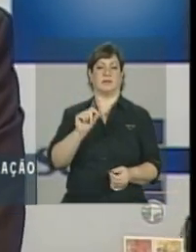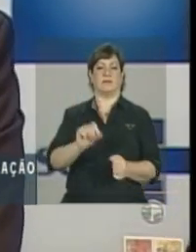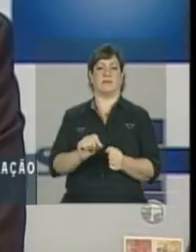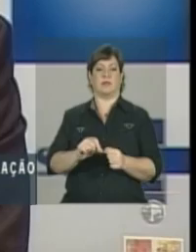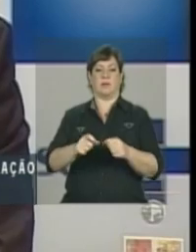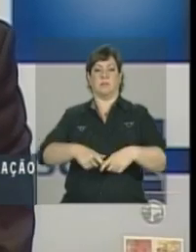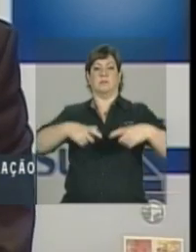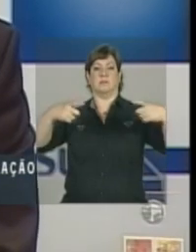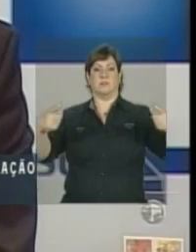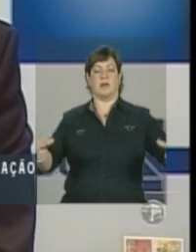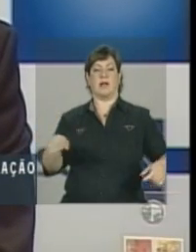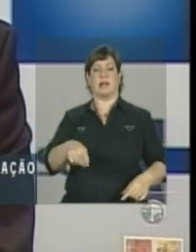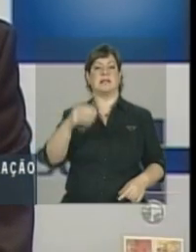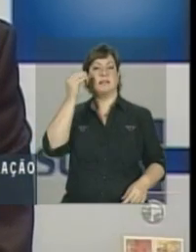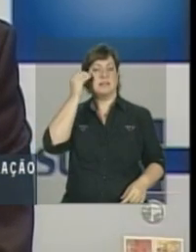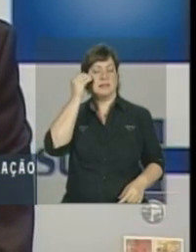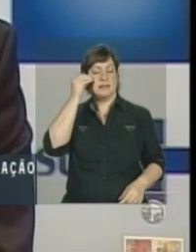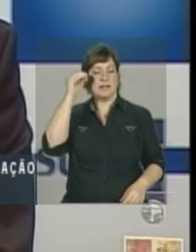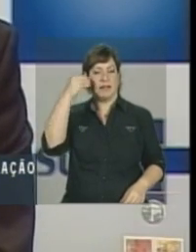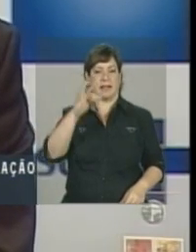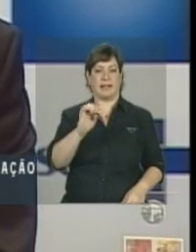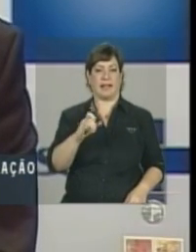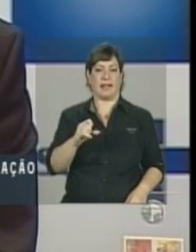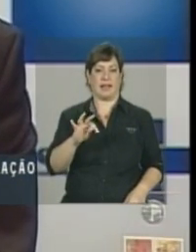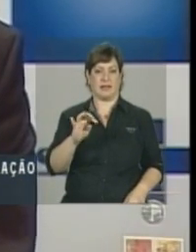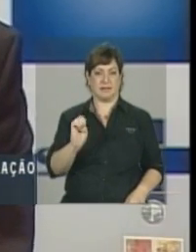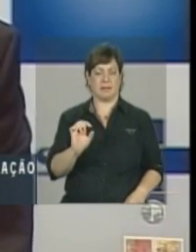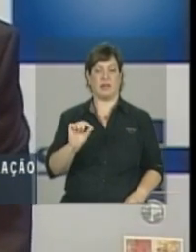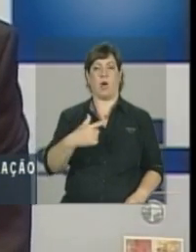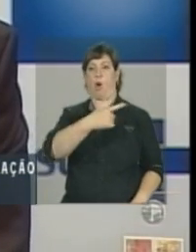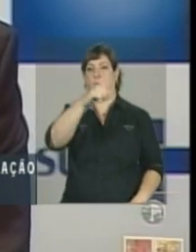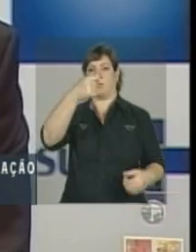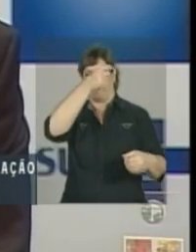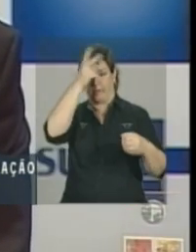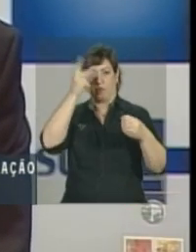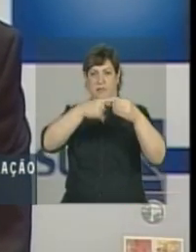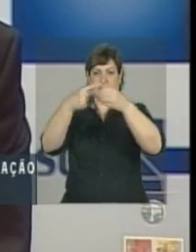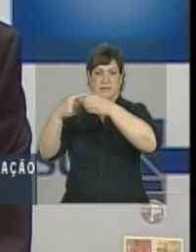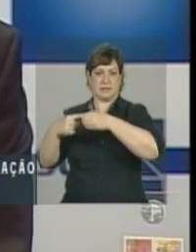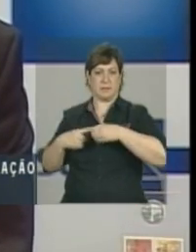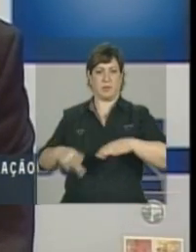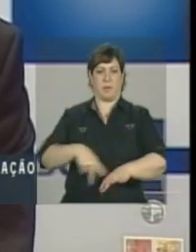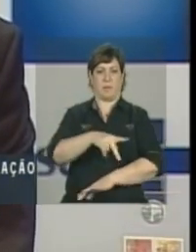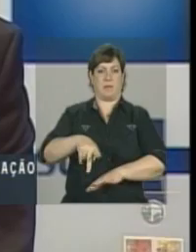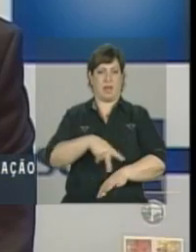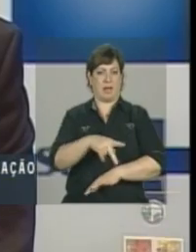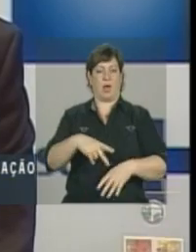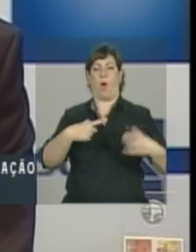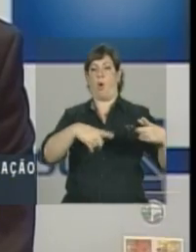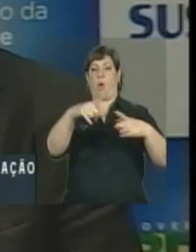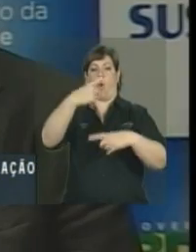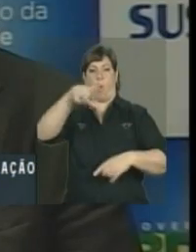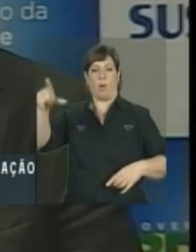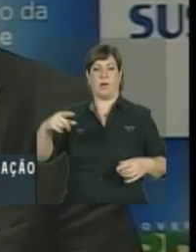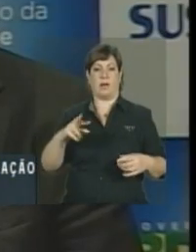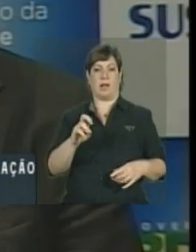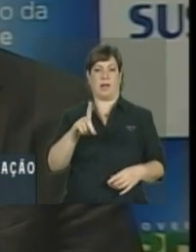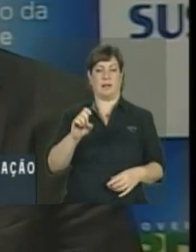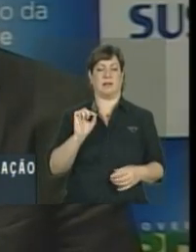do acesso desses testes em outros municípios do país, em outras redes, em outras unidades de atenção básica e saúde.